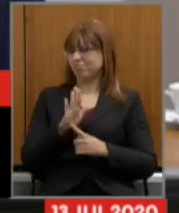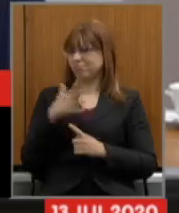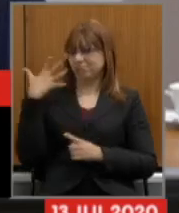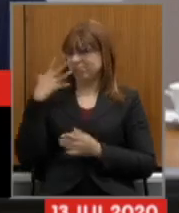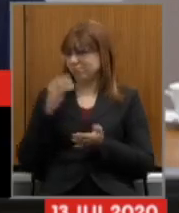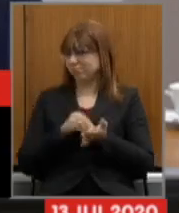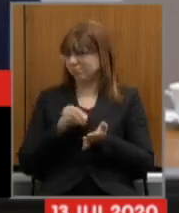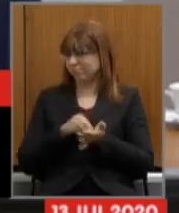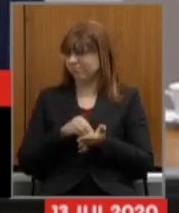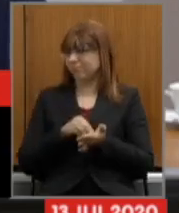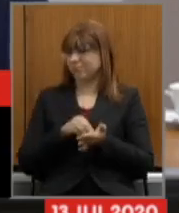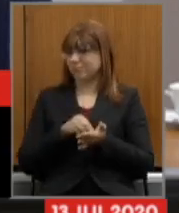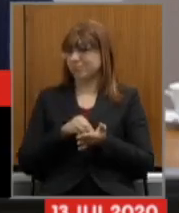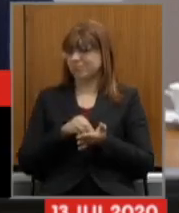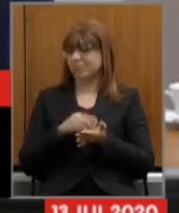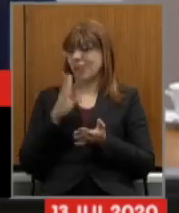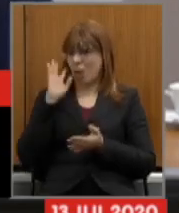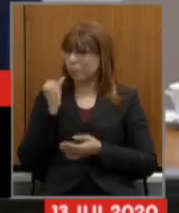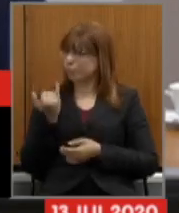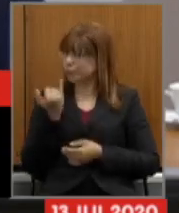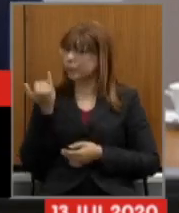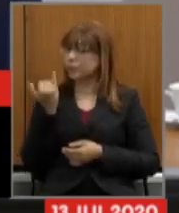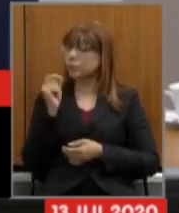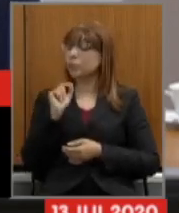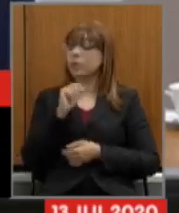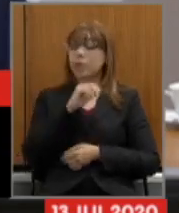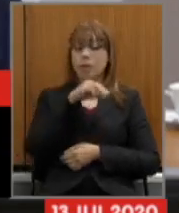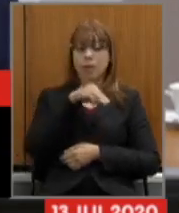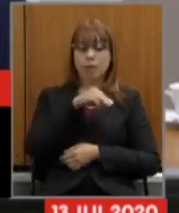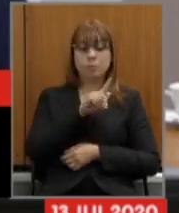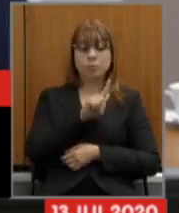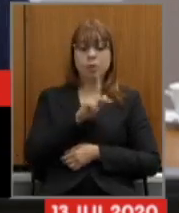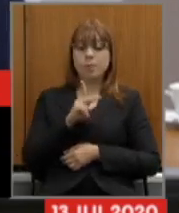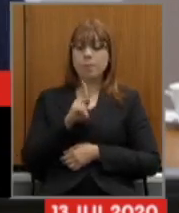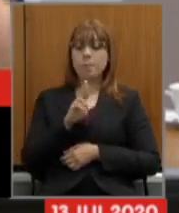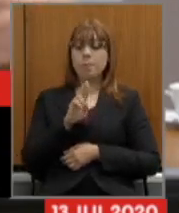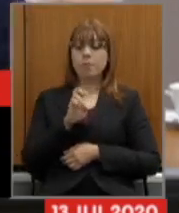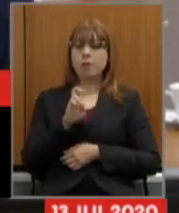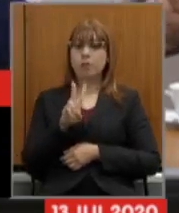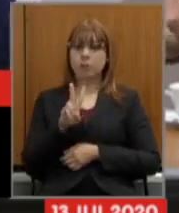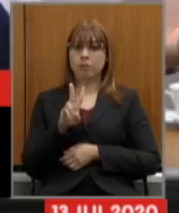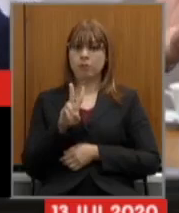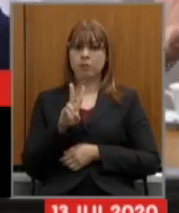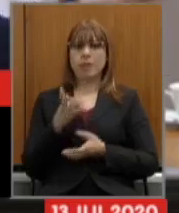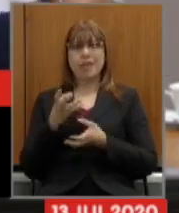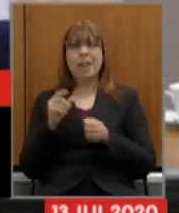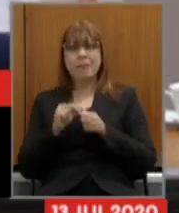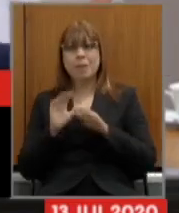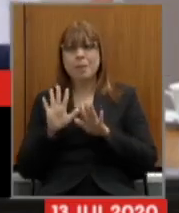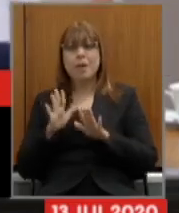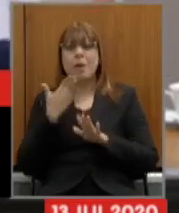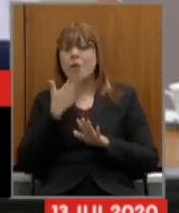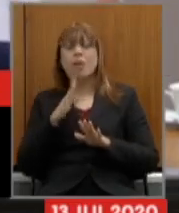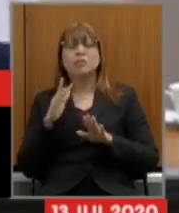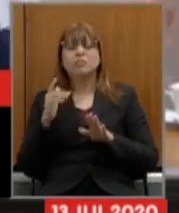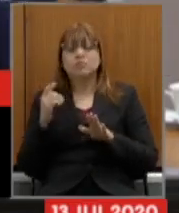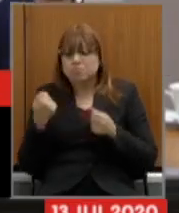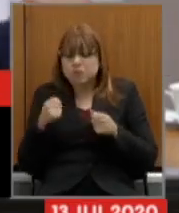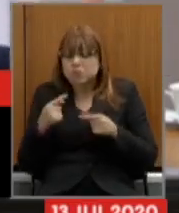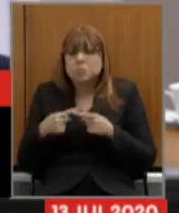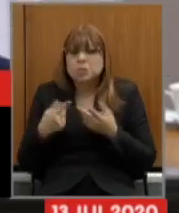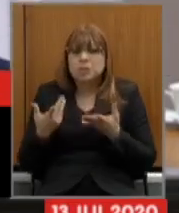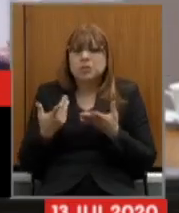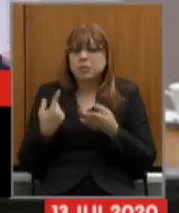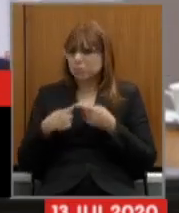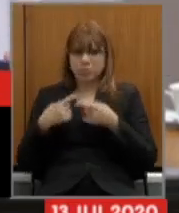que essa é uma questão fundamental a necessidade da MGPREV querer fazer ok mas qual é a necessidade o não